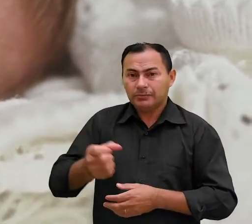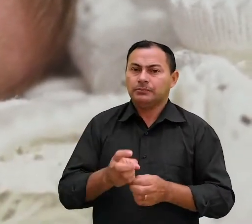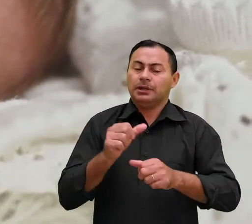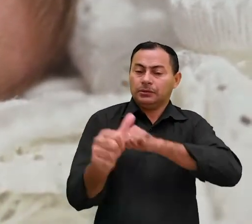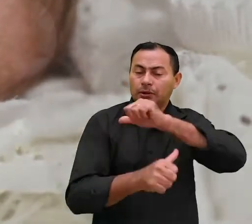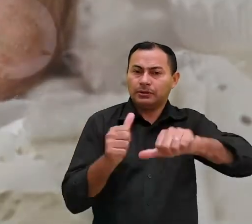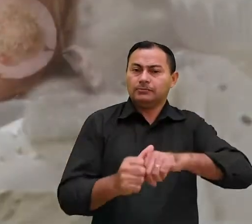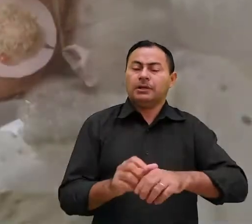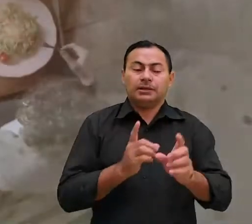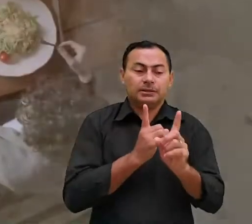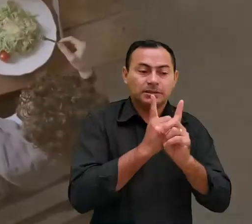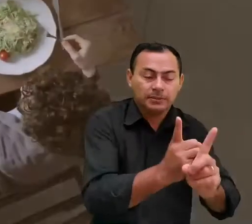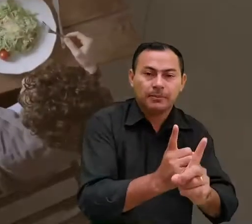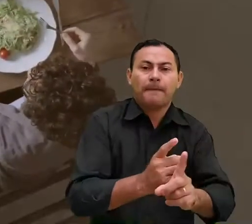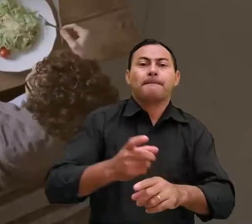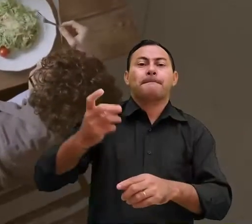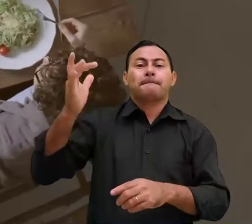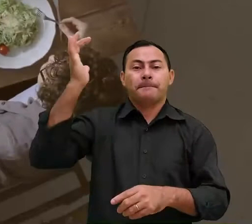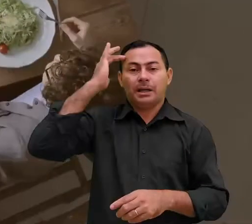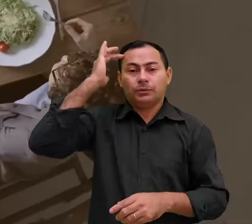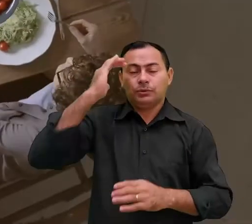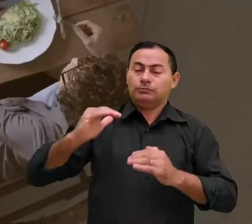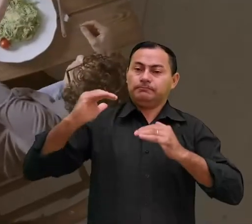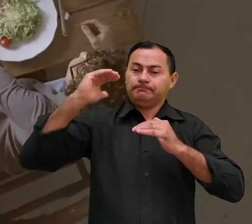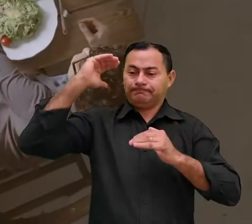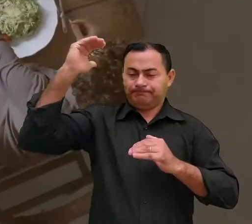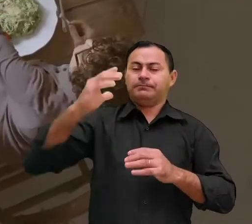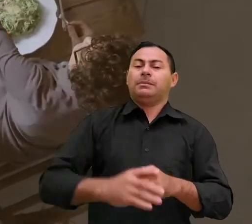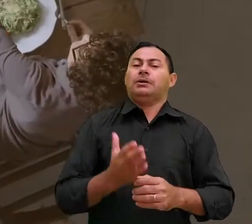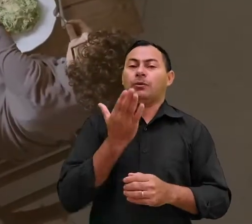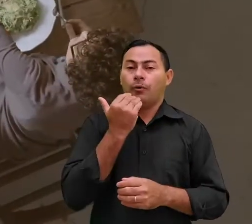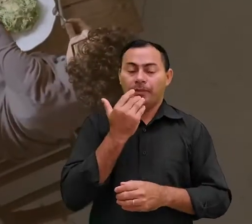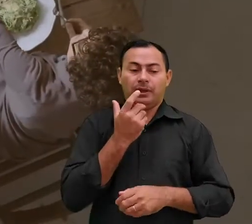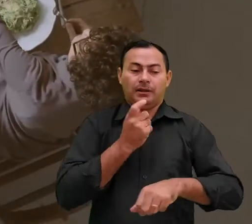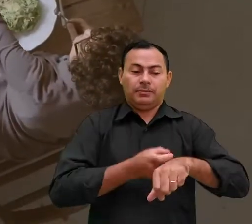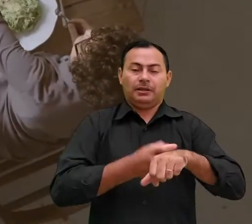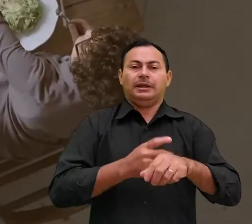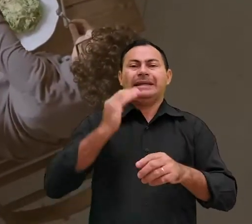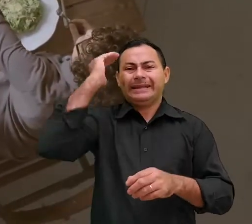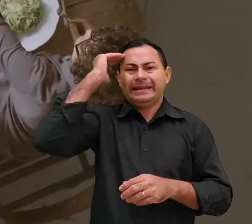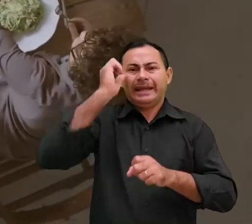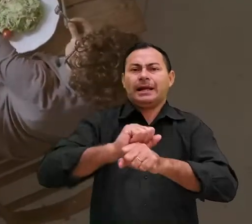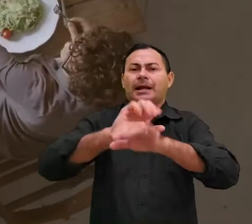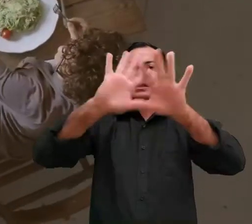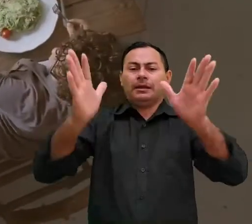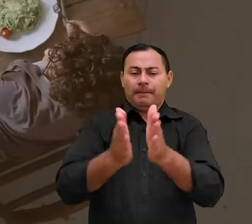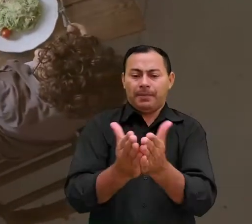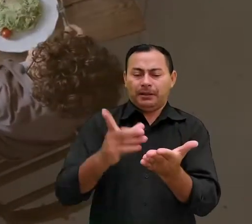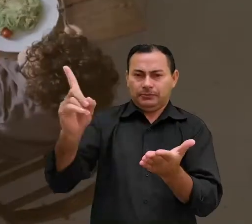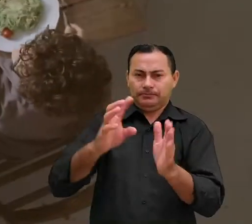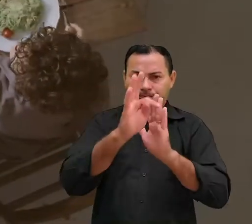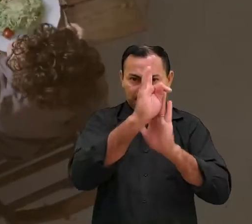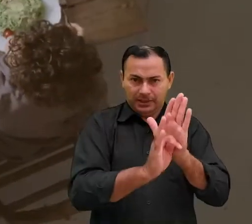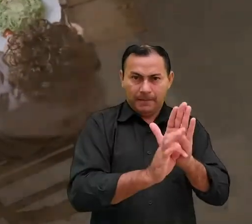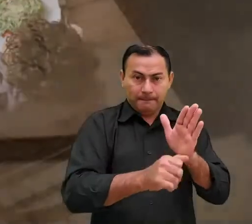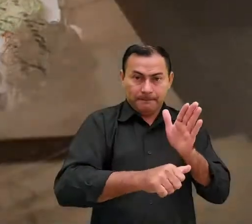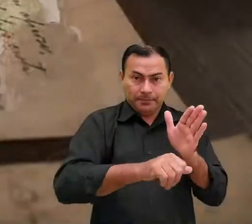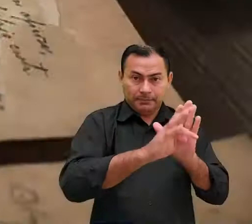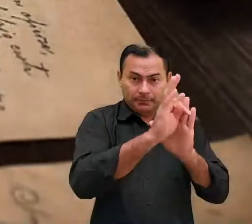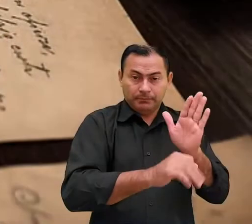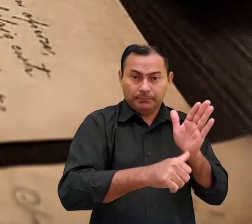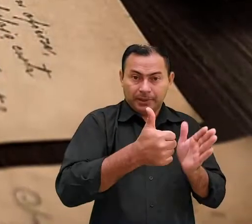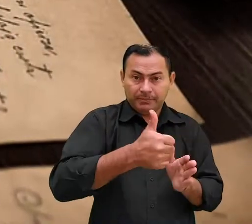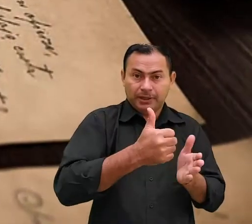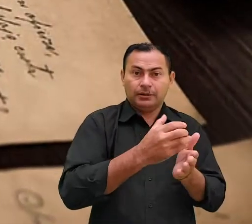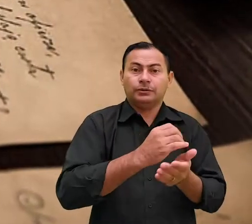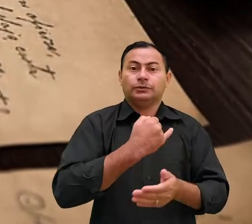leite vão se tornar discípulos maduros adultos que podem comer alimento sólido da palavra o texto de 1 João